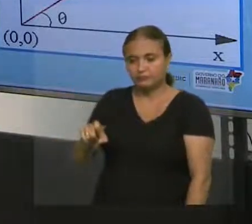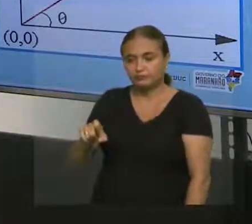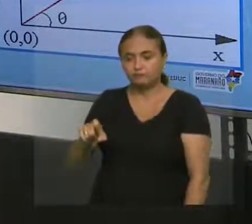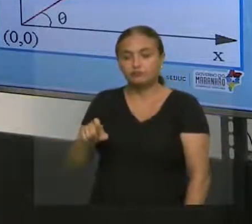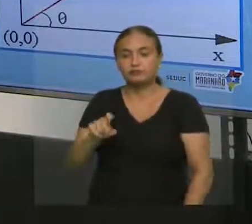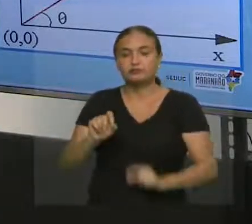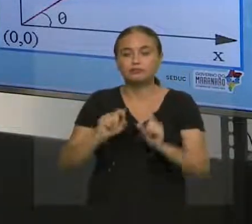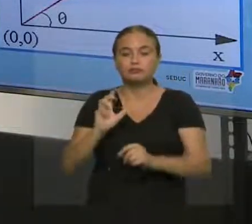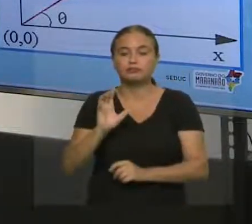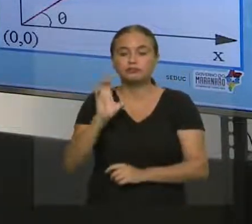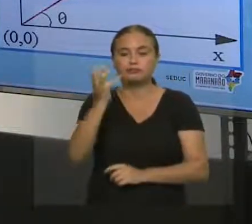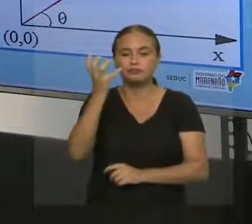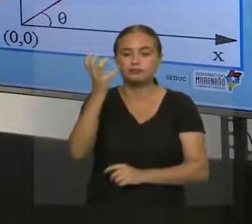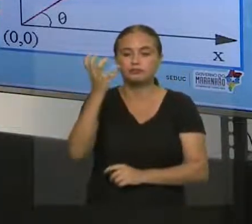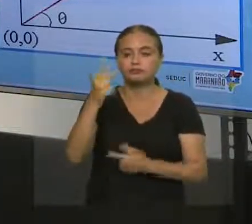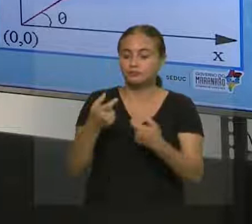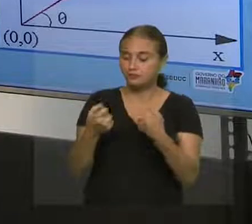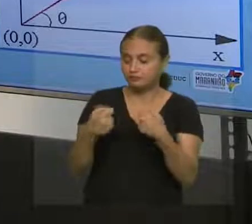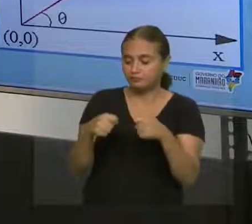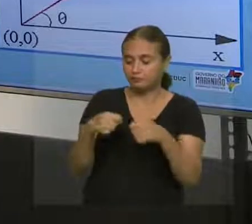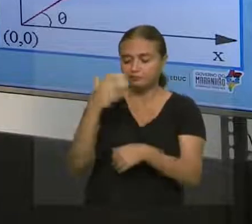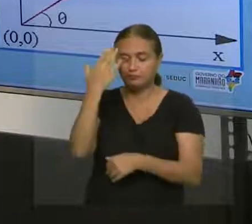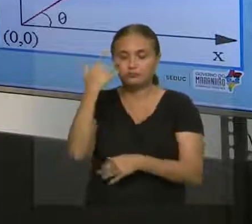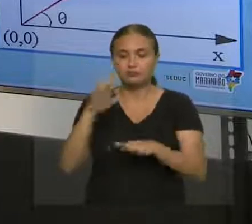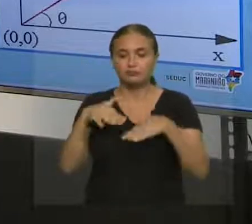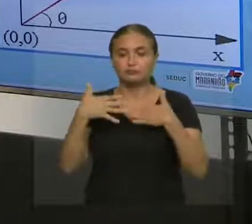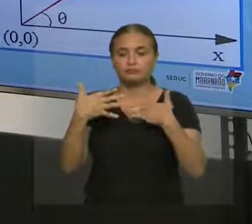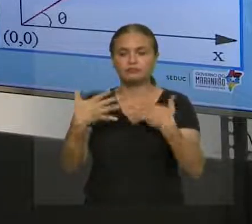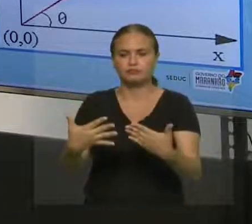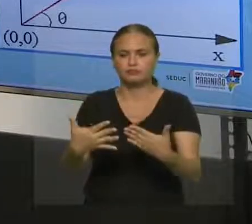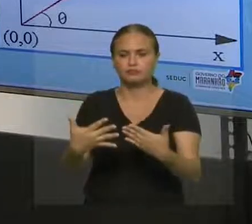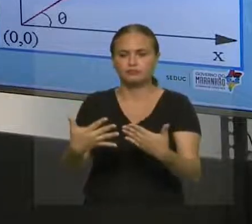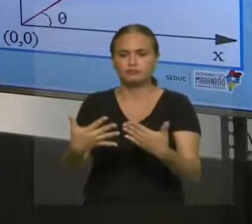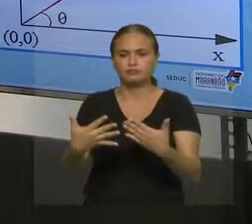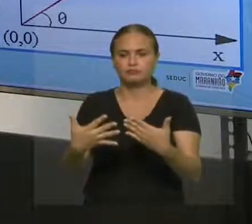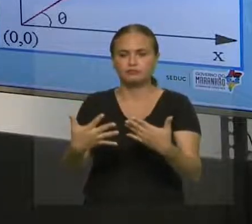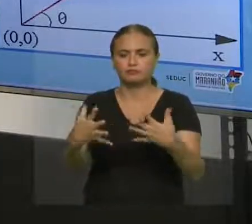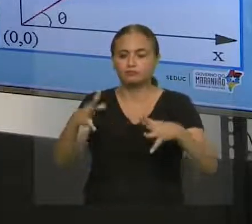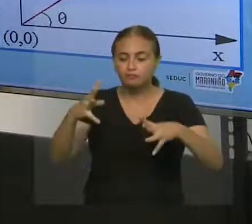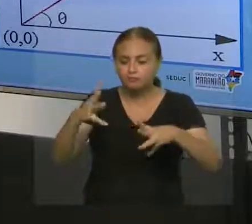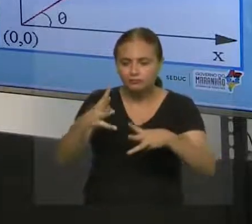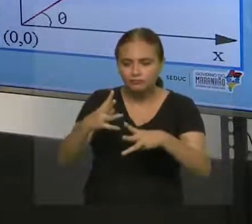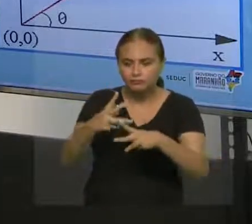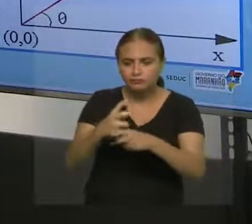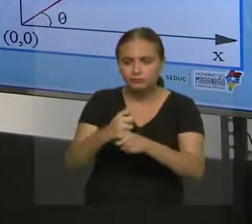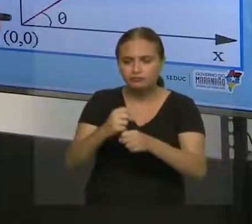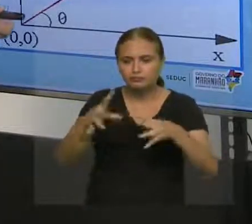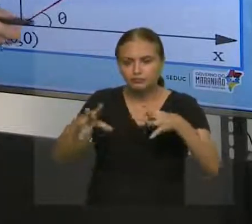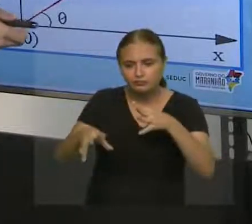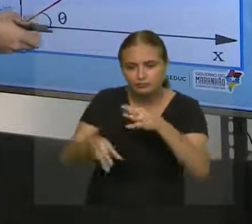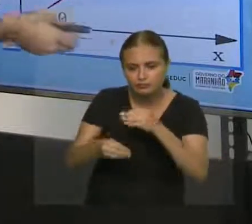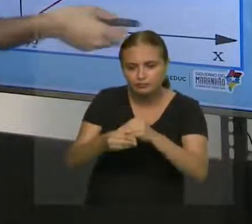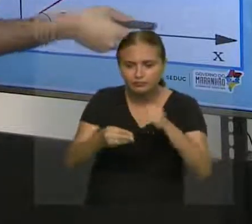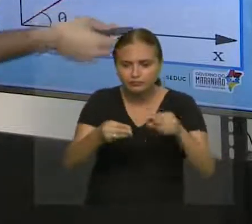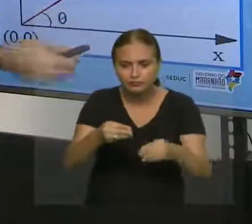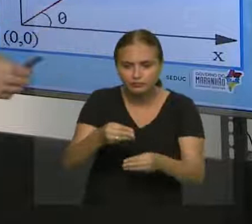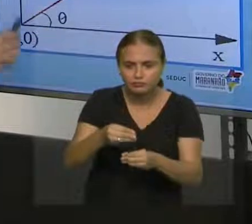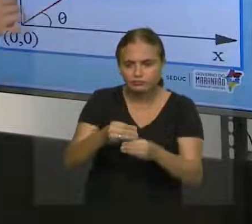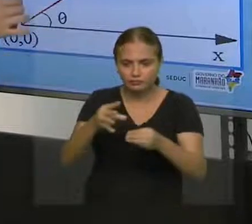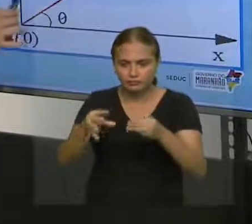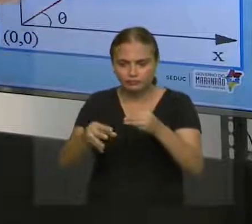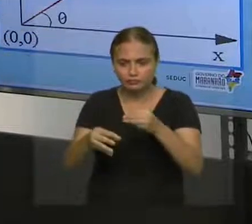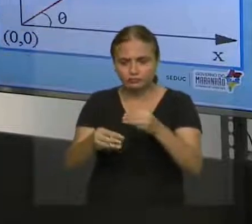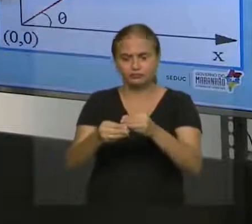acontecer? eu preciso saber qual é o efeito ou qual é a componente, qual é a decomposição dele para o eixo X,